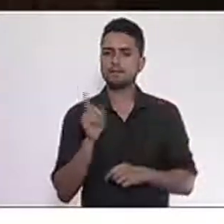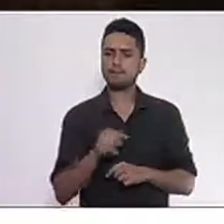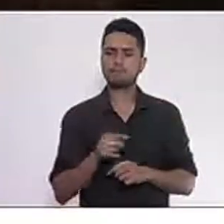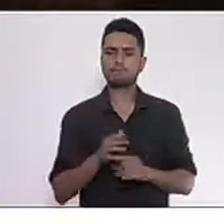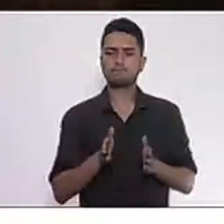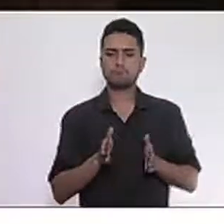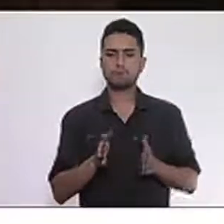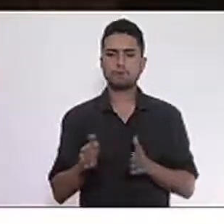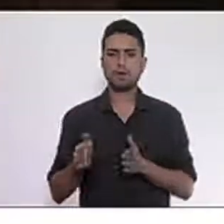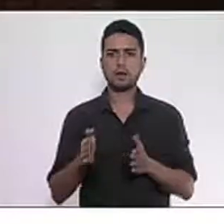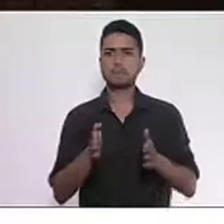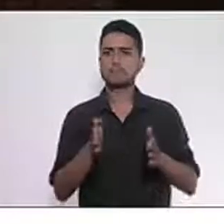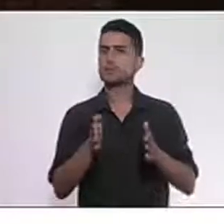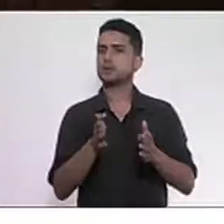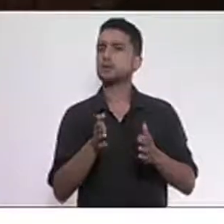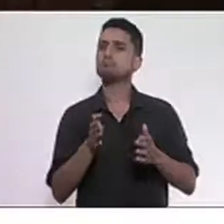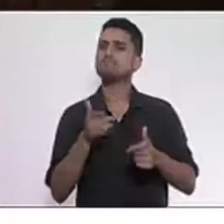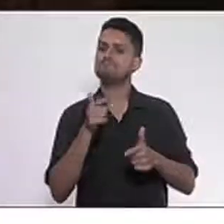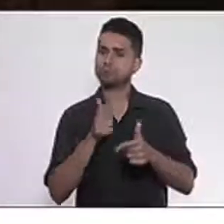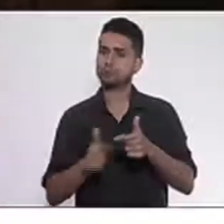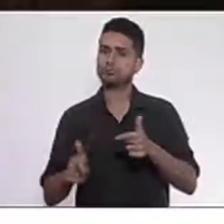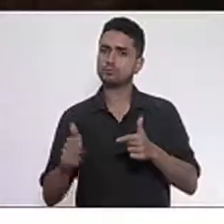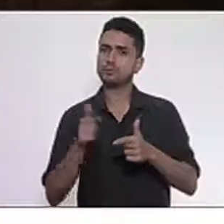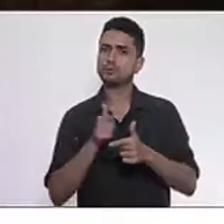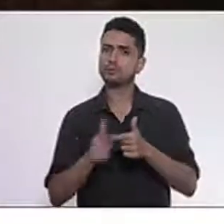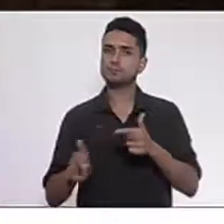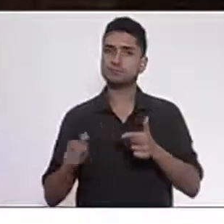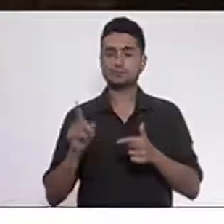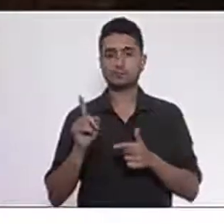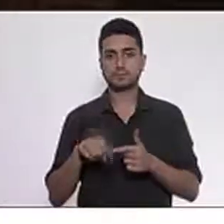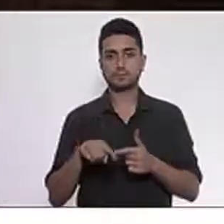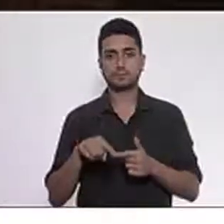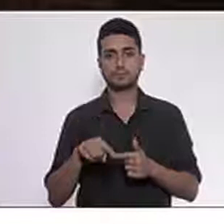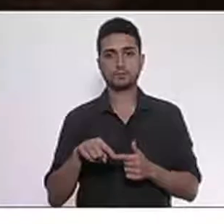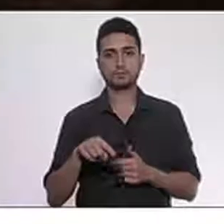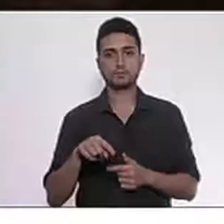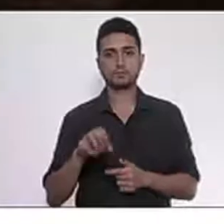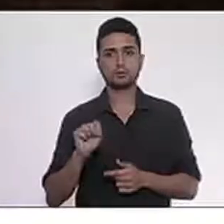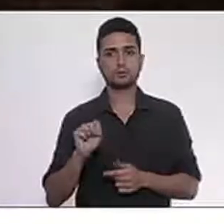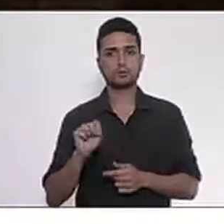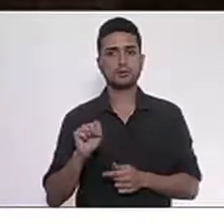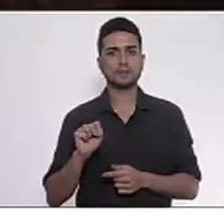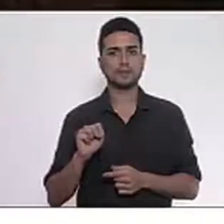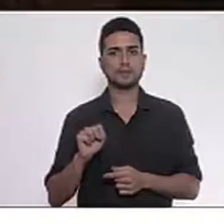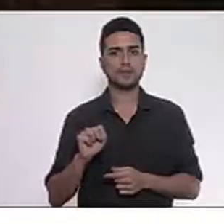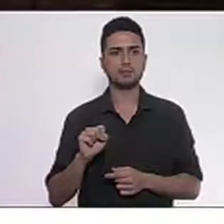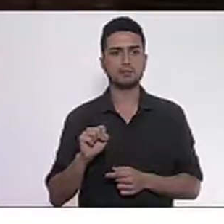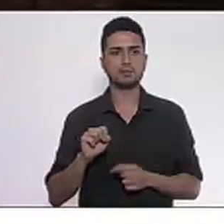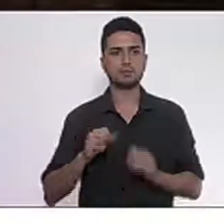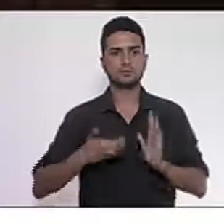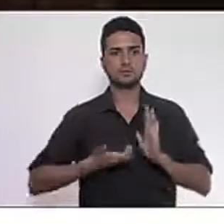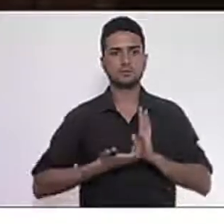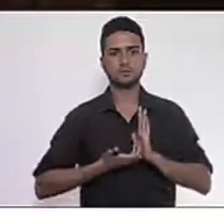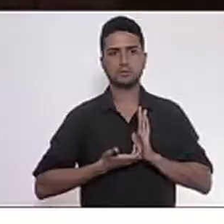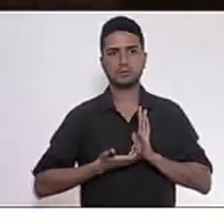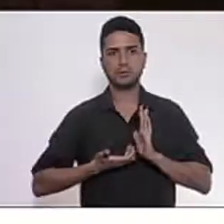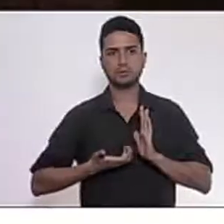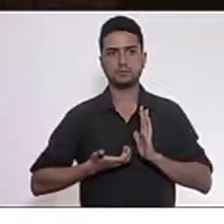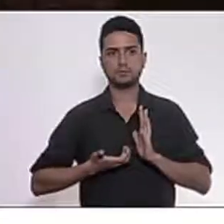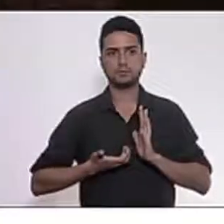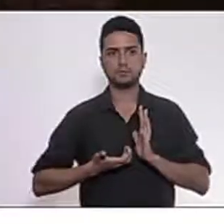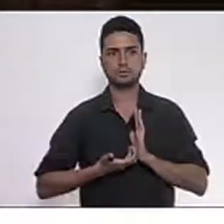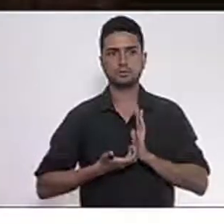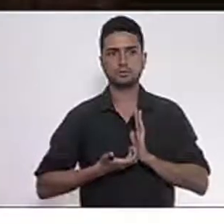que nós temos, que é a decisão do Supremo, em novembro, sobre a lei da partilha,